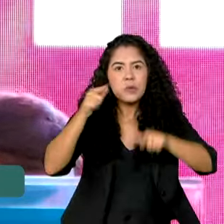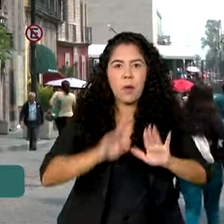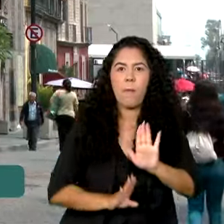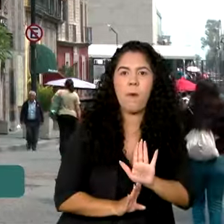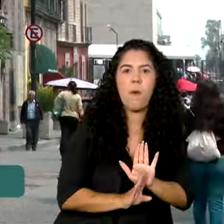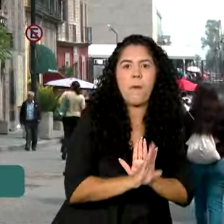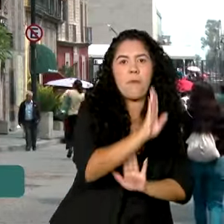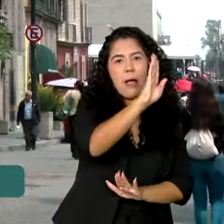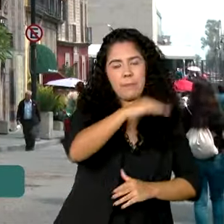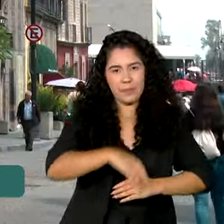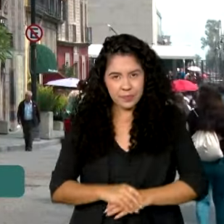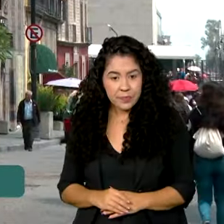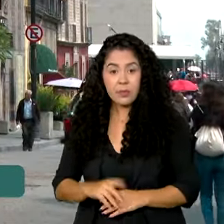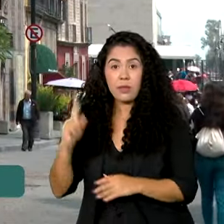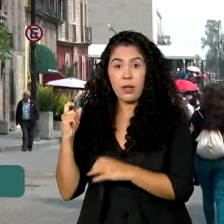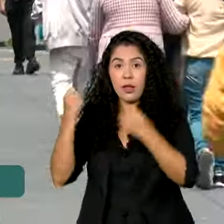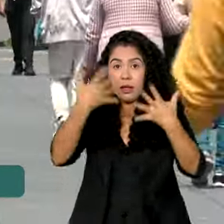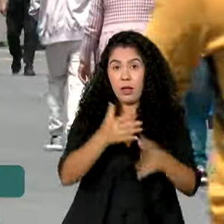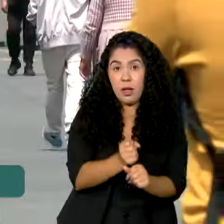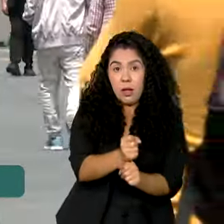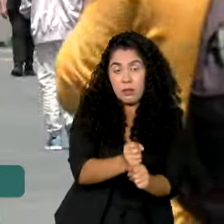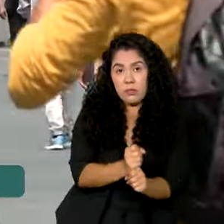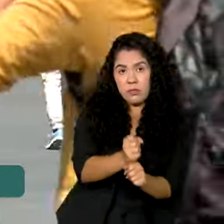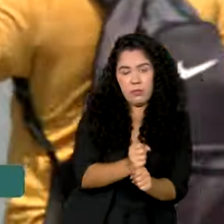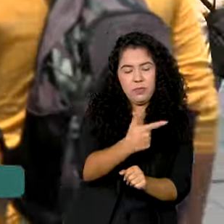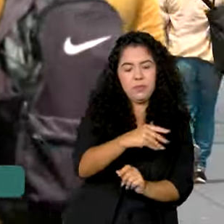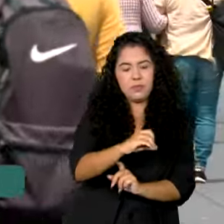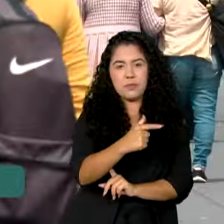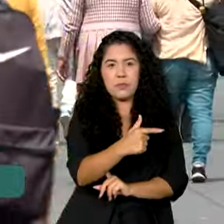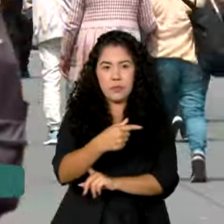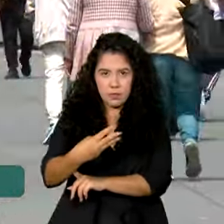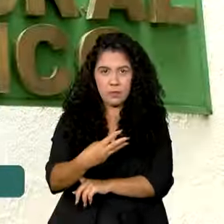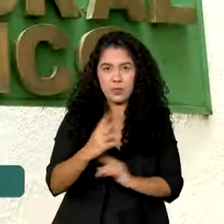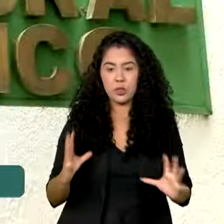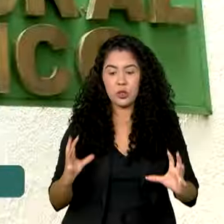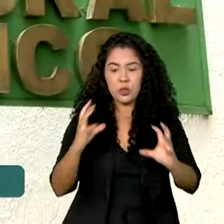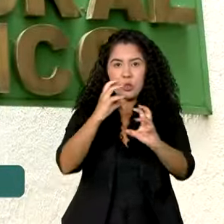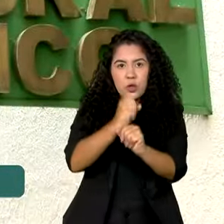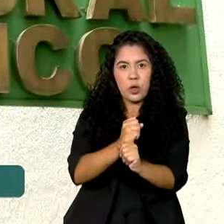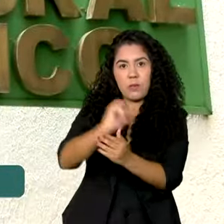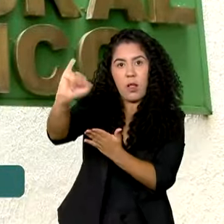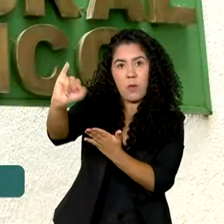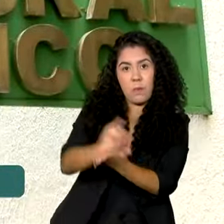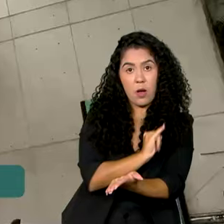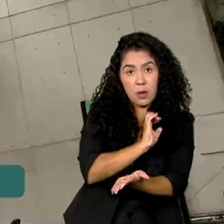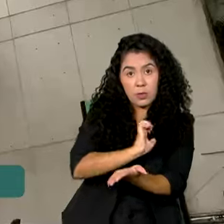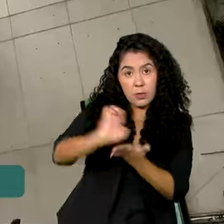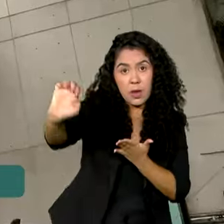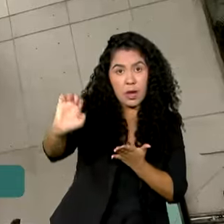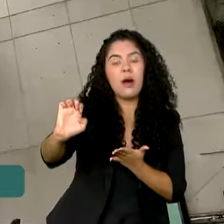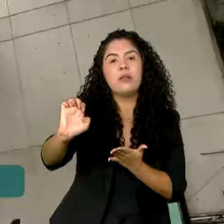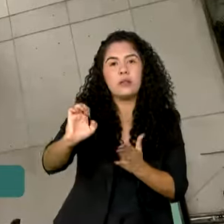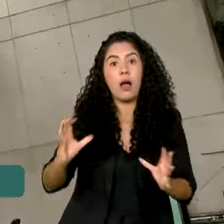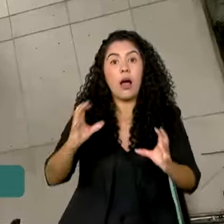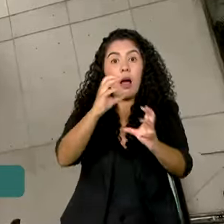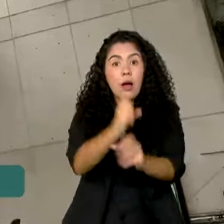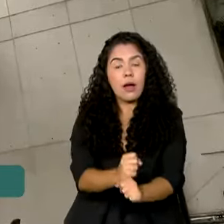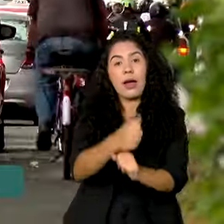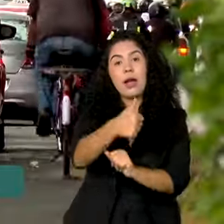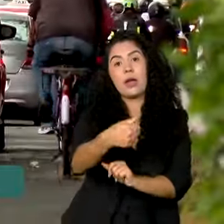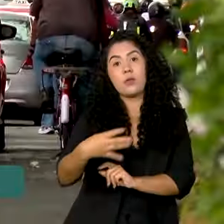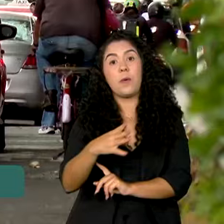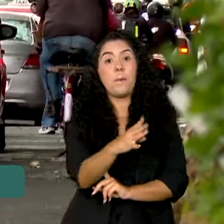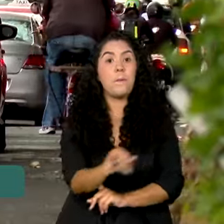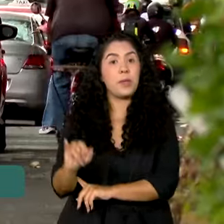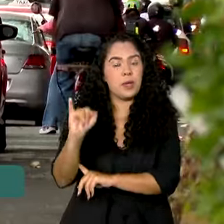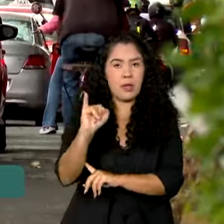puxantes. Em 2023, a soma das importações e exportações entre Brasil e México chegou a 14 bilhões